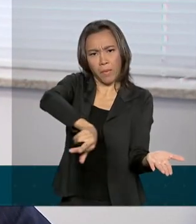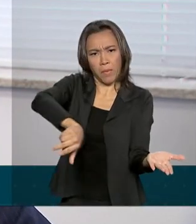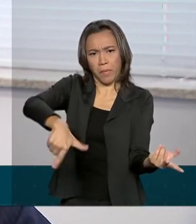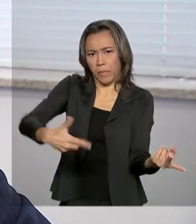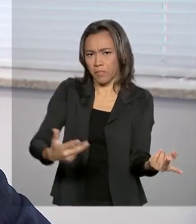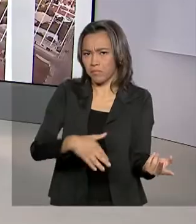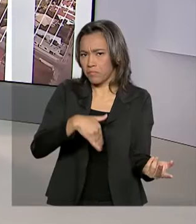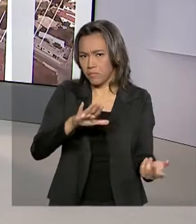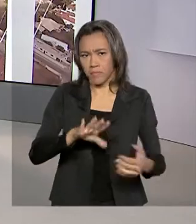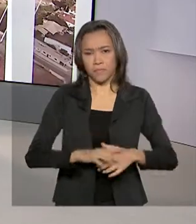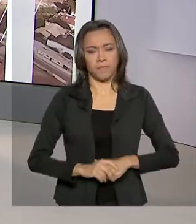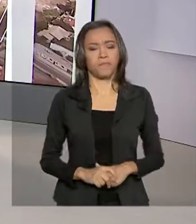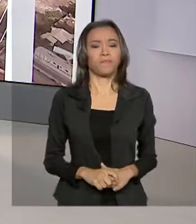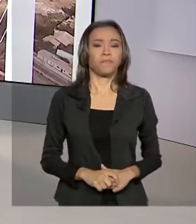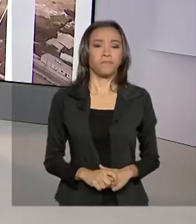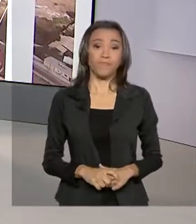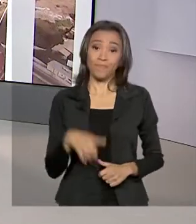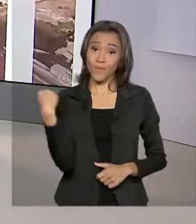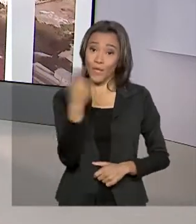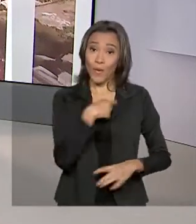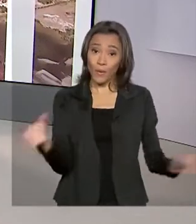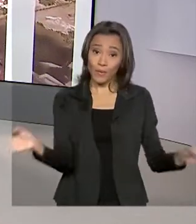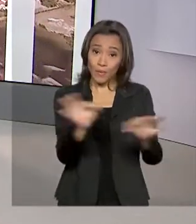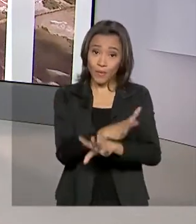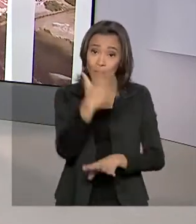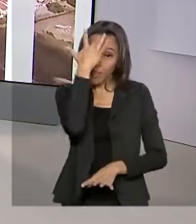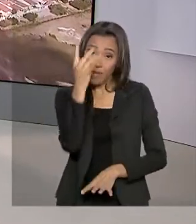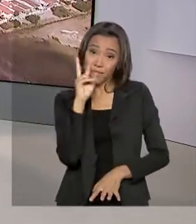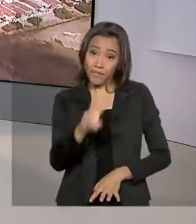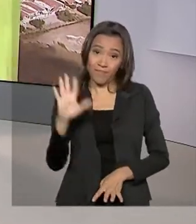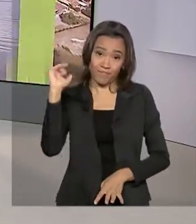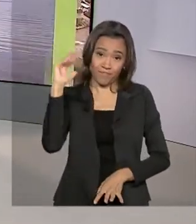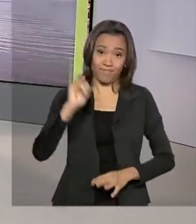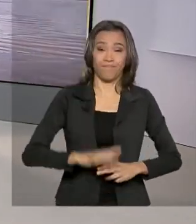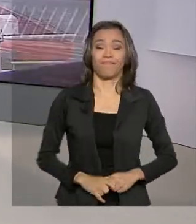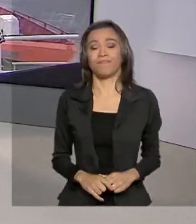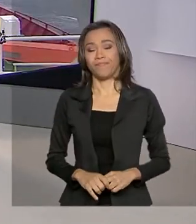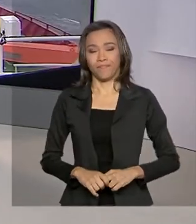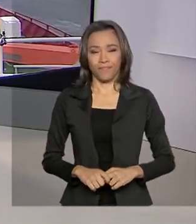serviços. A gente fica por aqui, nos vemos amanhã. Tchau, tchau!